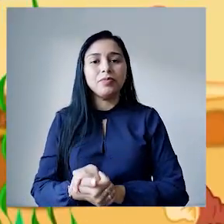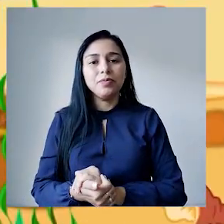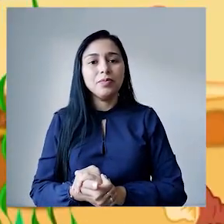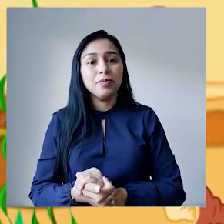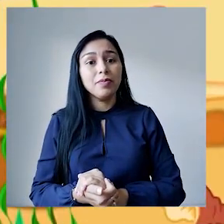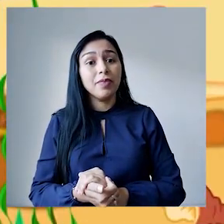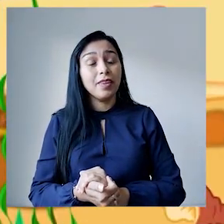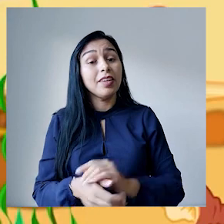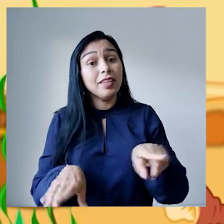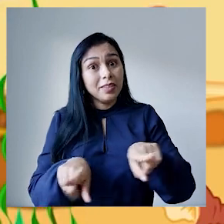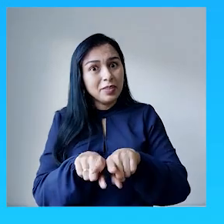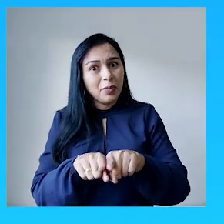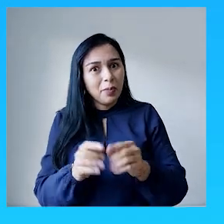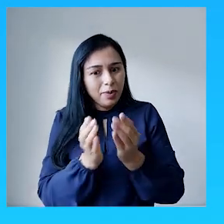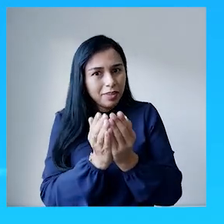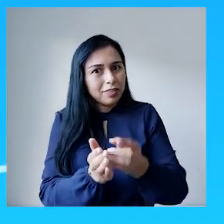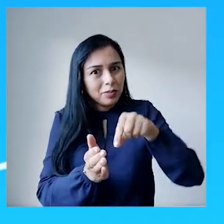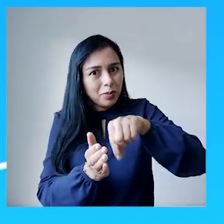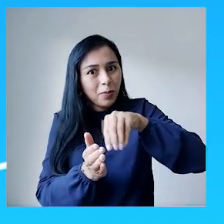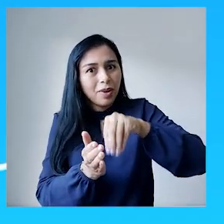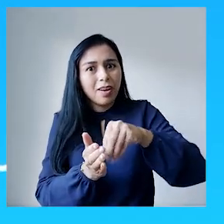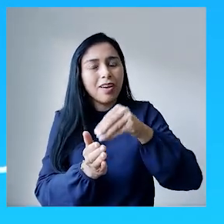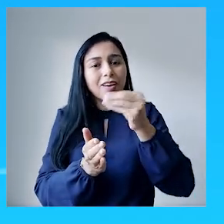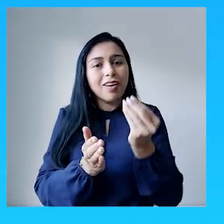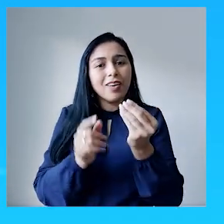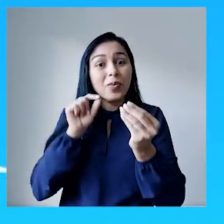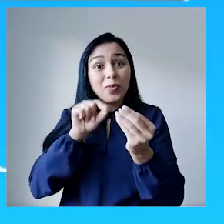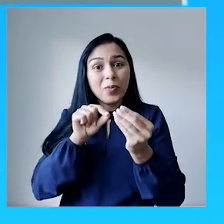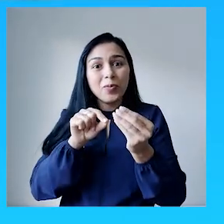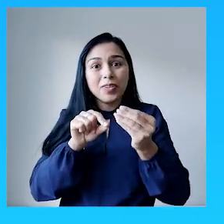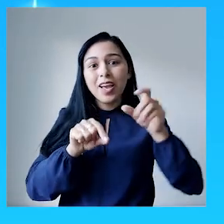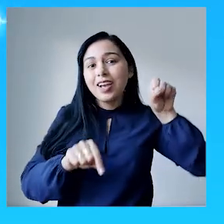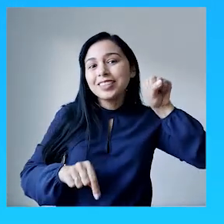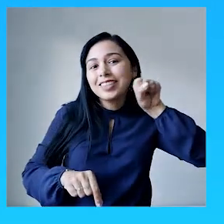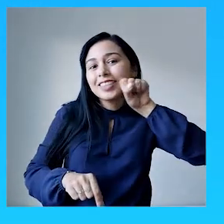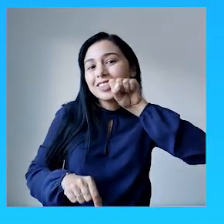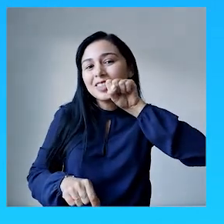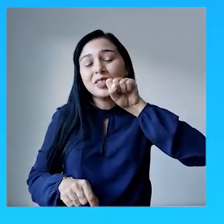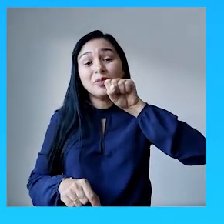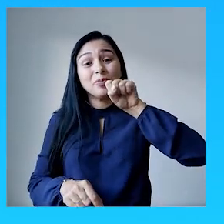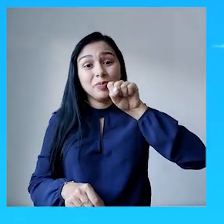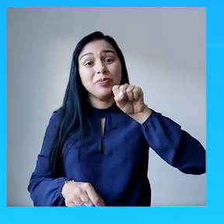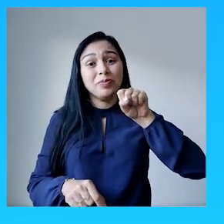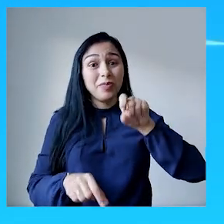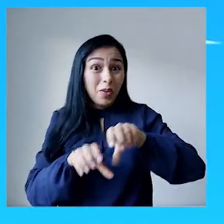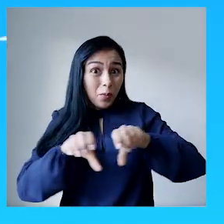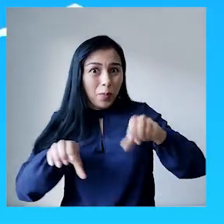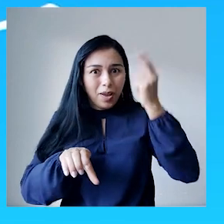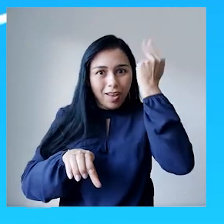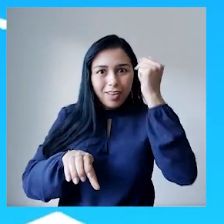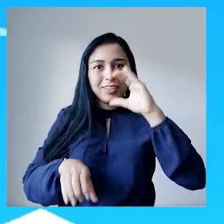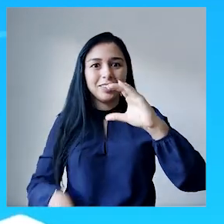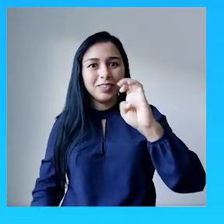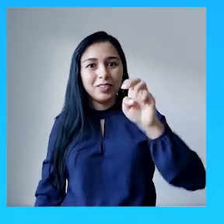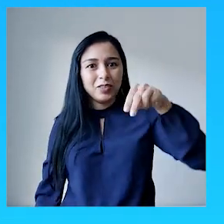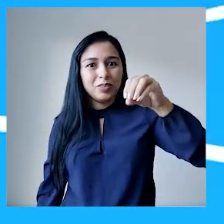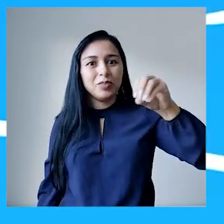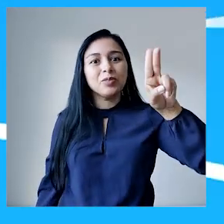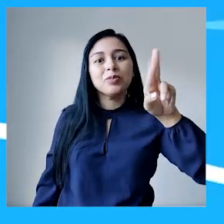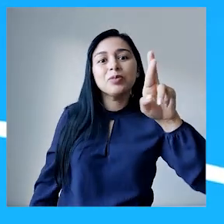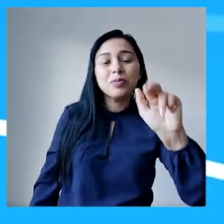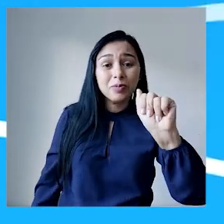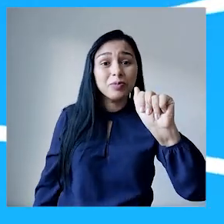nossa canoa também tem uma cenoura. Cenoura também